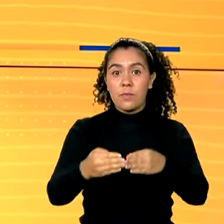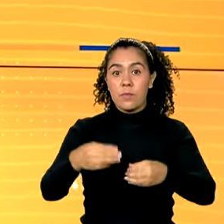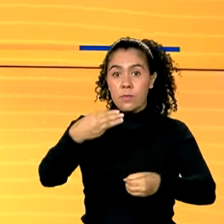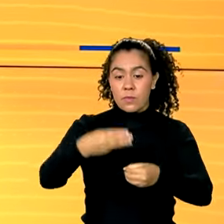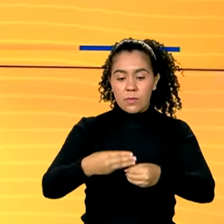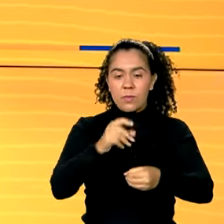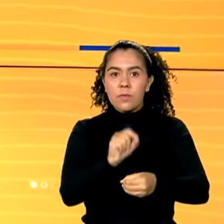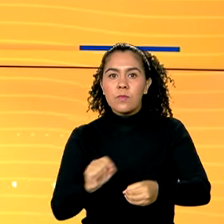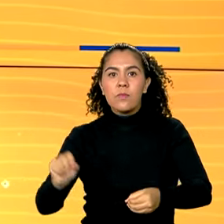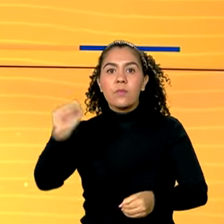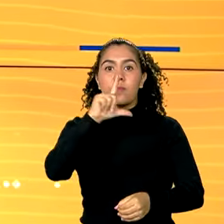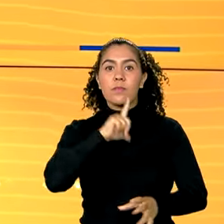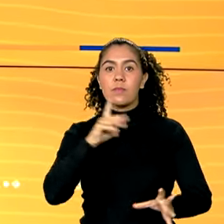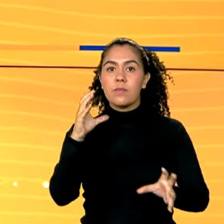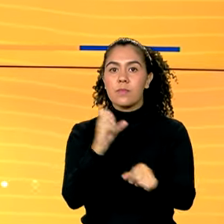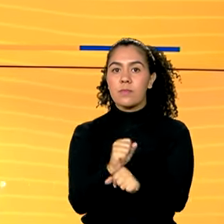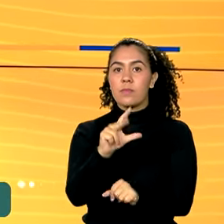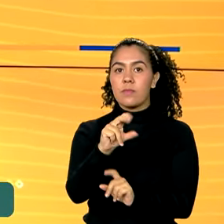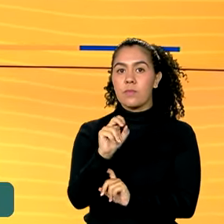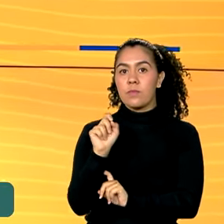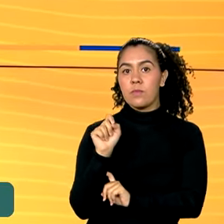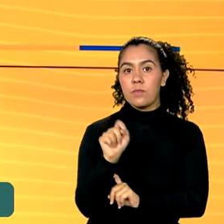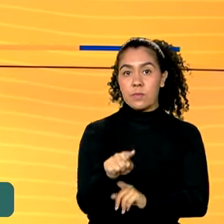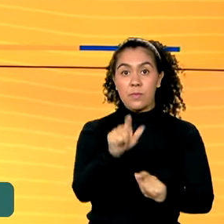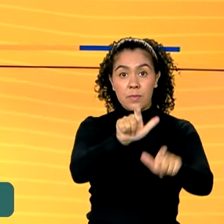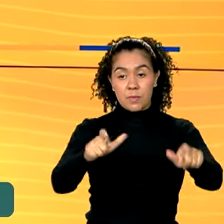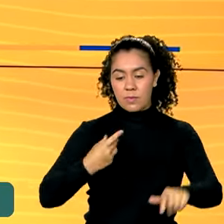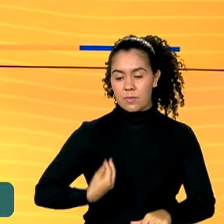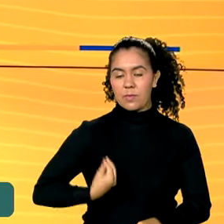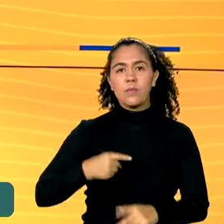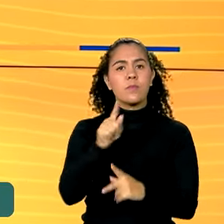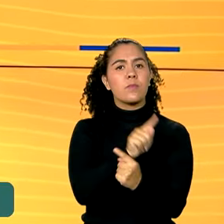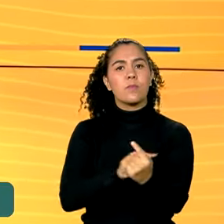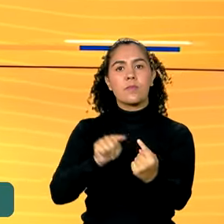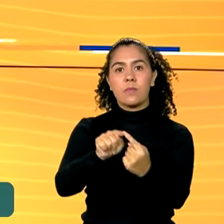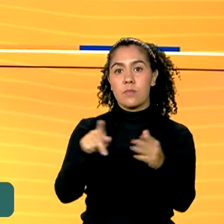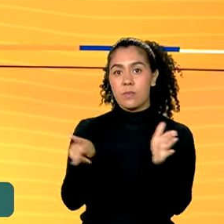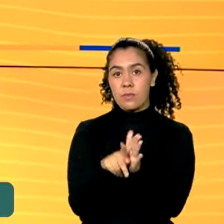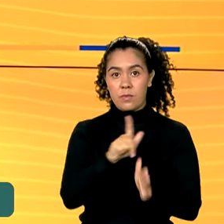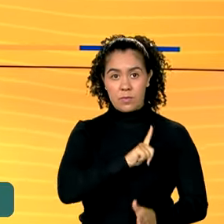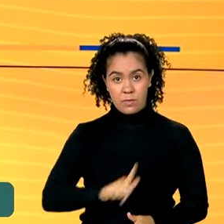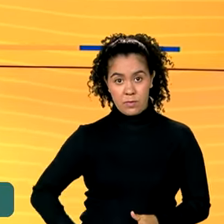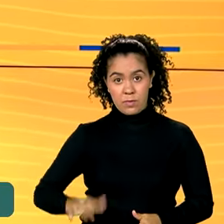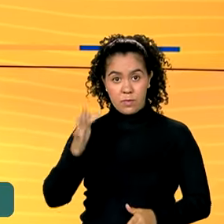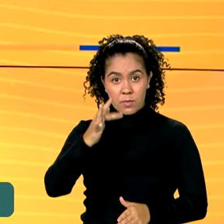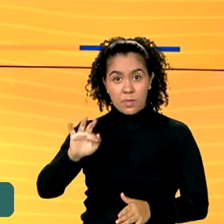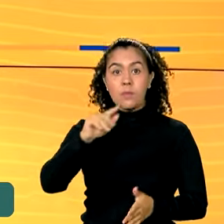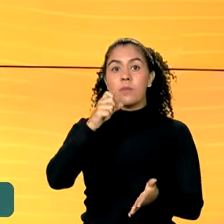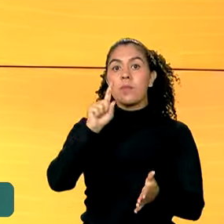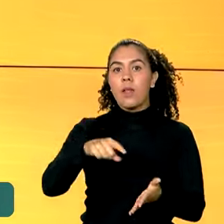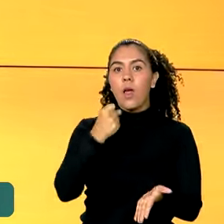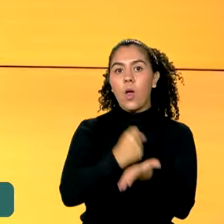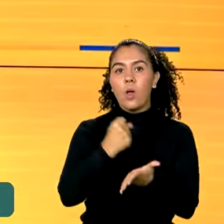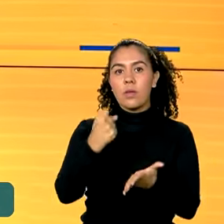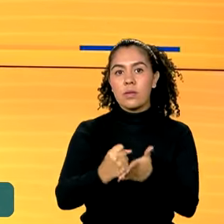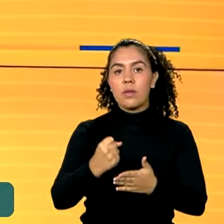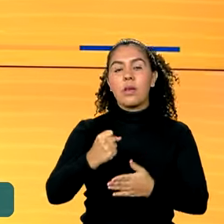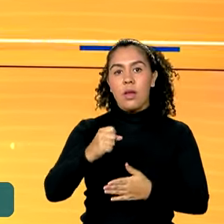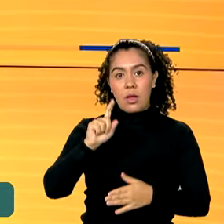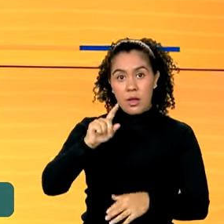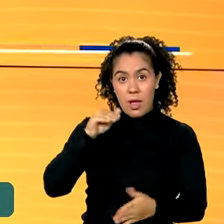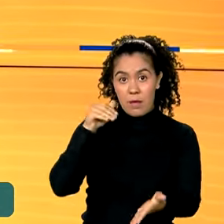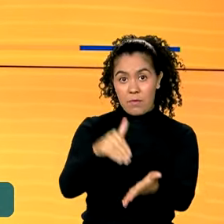com até 50 mil habitantes a meta do governo é contratar até o fim de 2026 mais de 2 milhões de